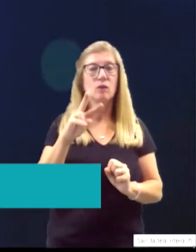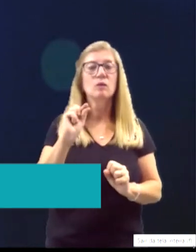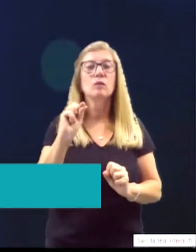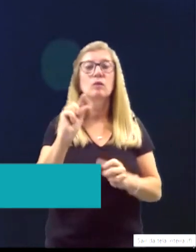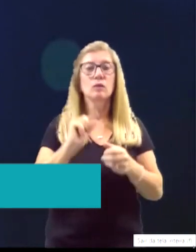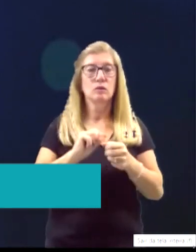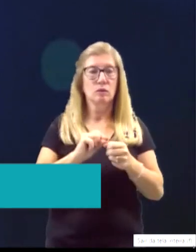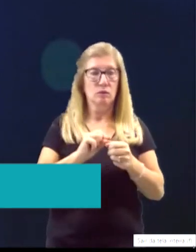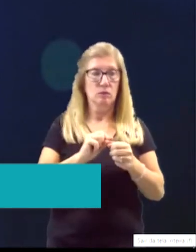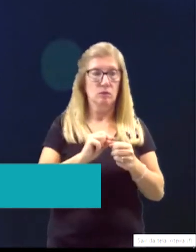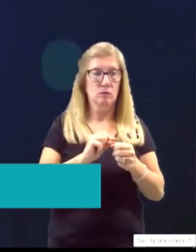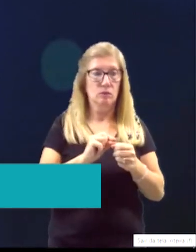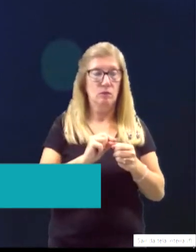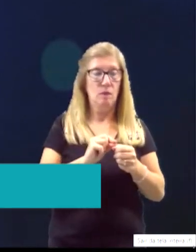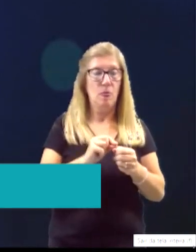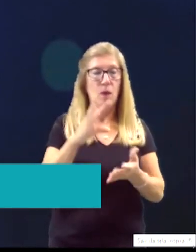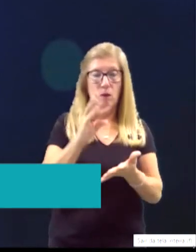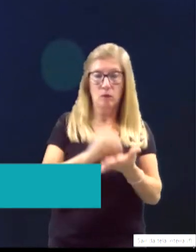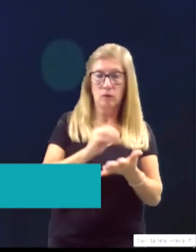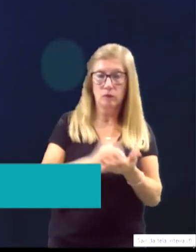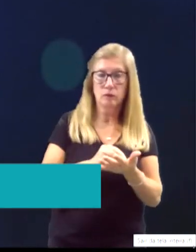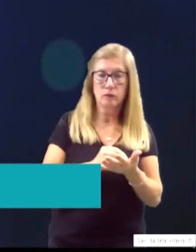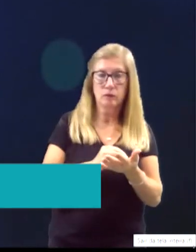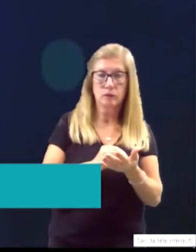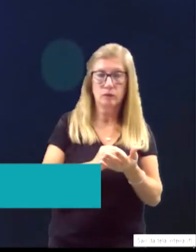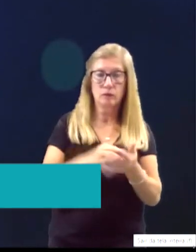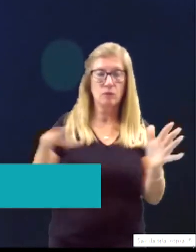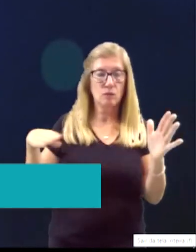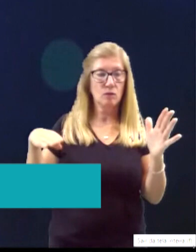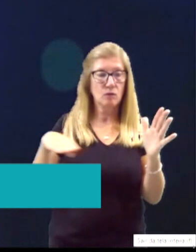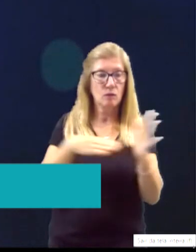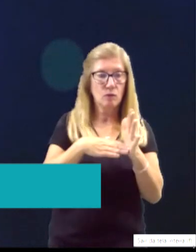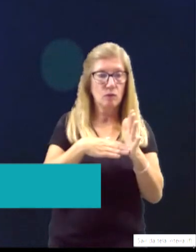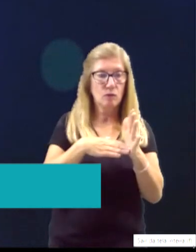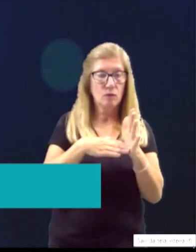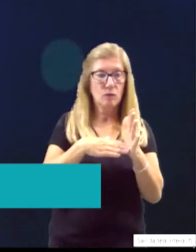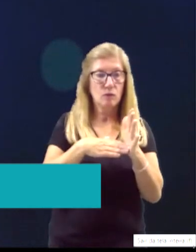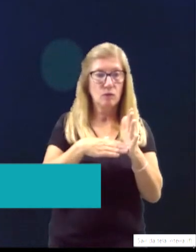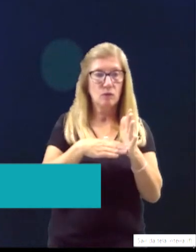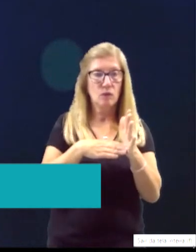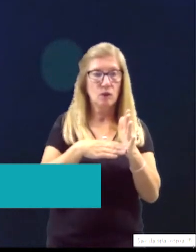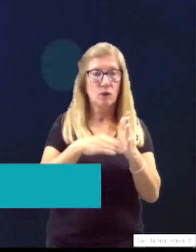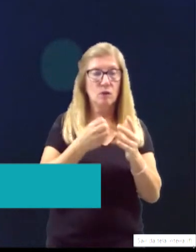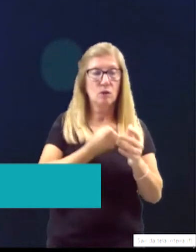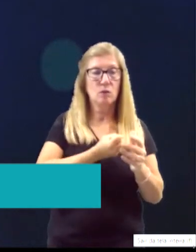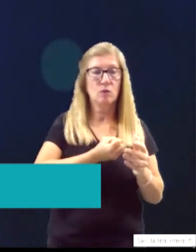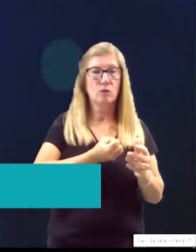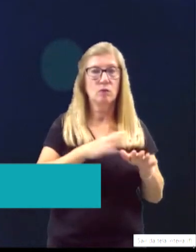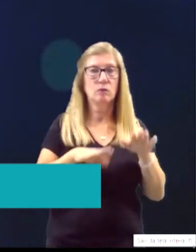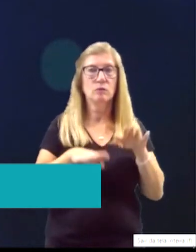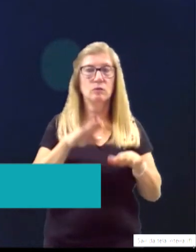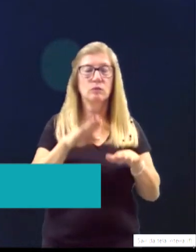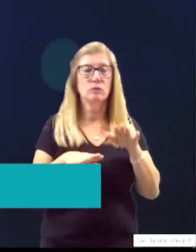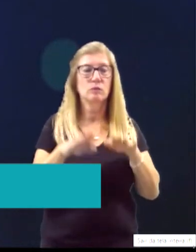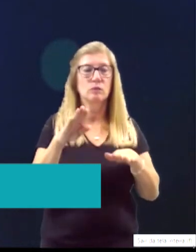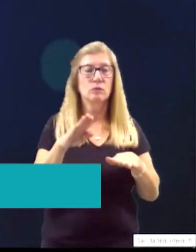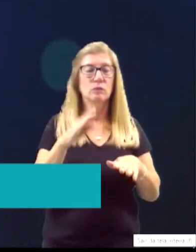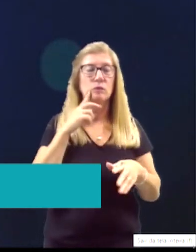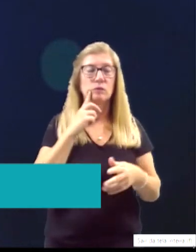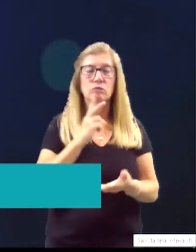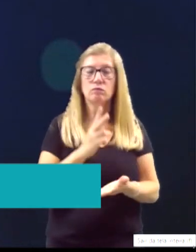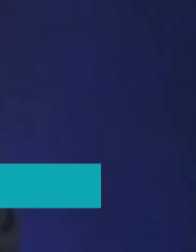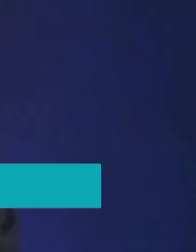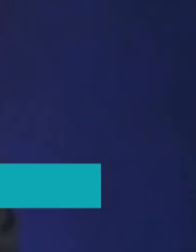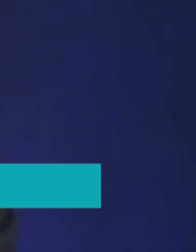nessa questão de fertilizantes, que foi combatida até a sua saída de grande maneira, muito efetiva pela ex-ministra